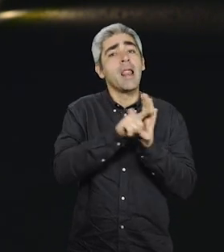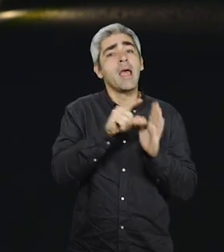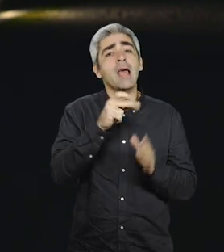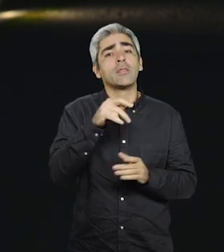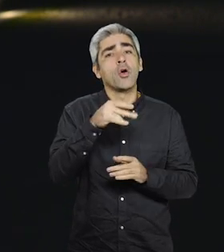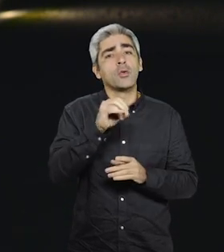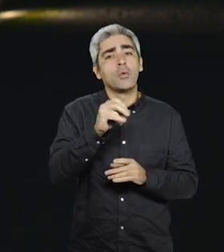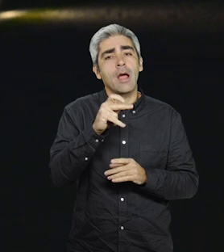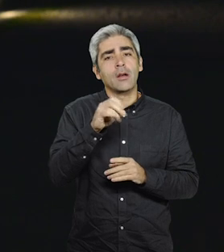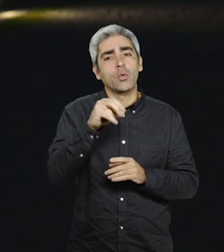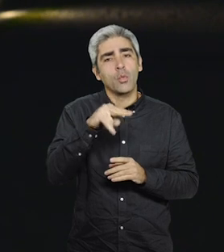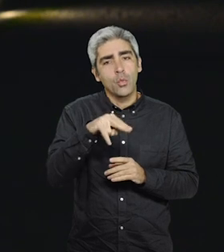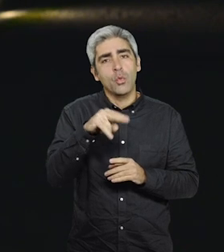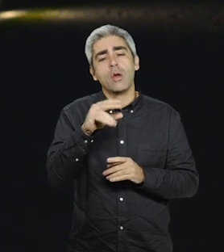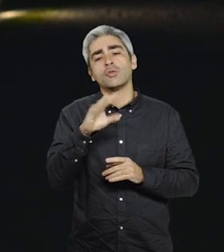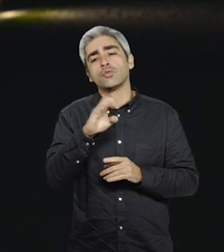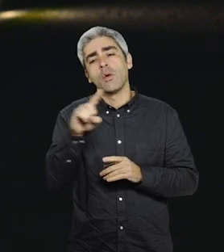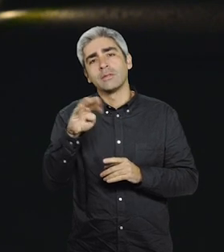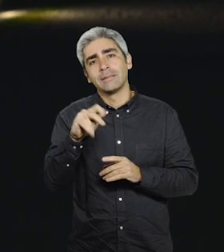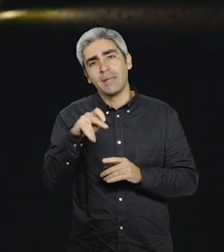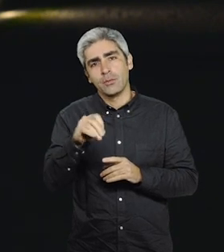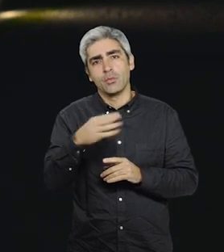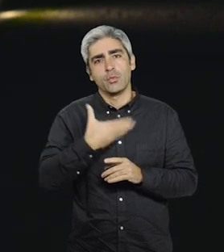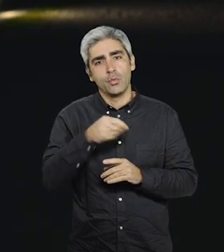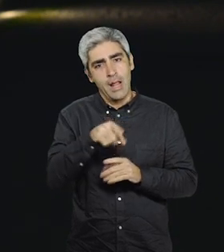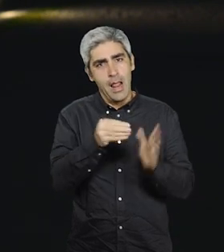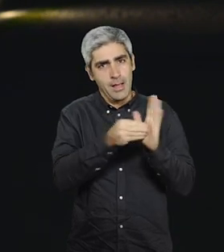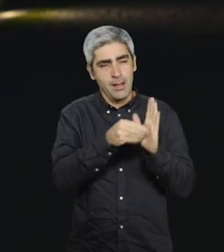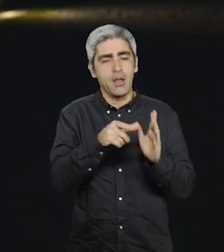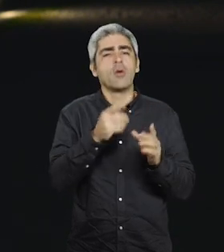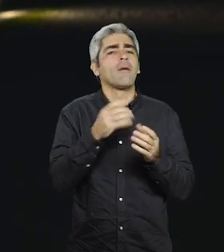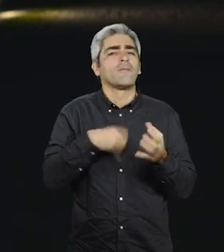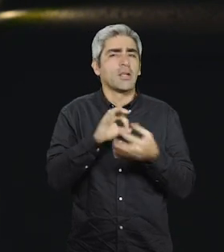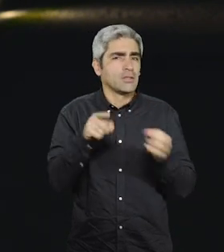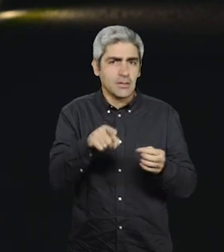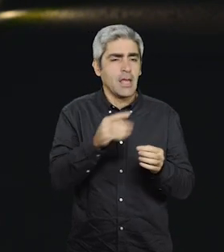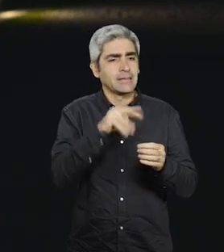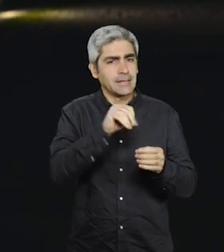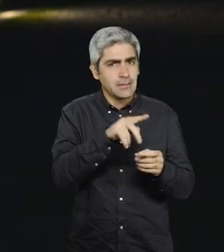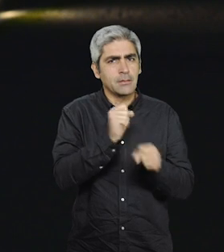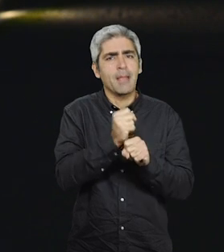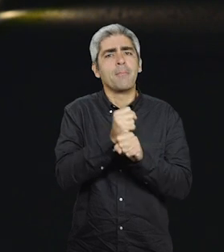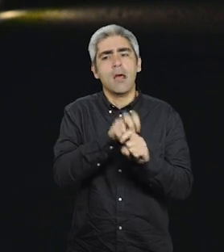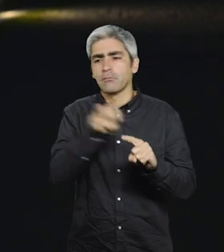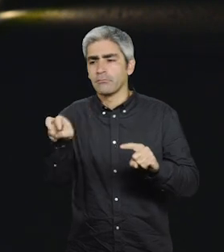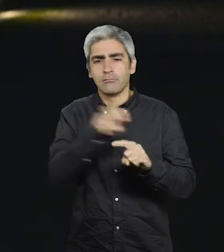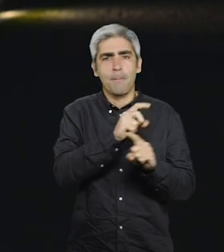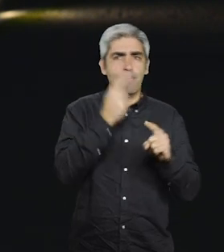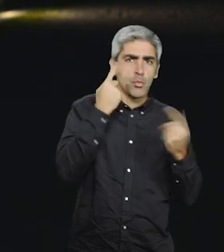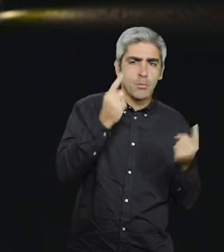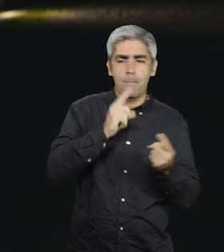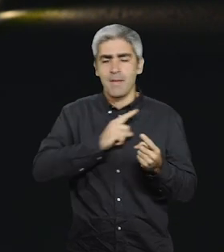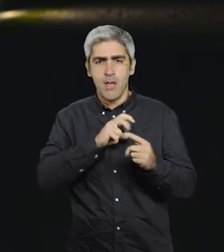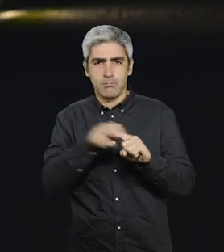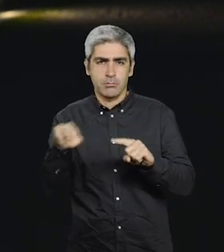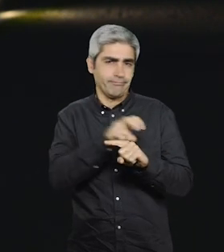Arnault e João Senedo. Que sentido tem termos um SNS? Em quem está num hospital público está também num hospital privado. Que os profissionais